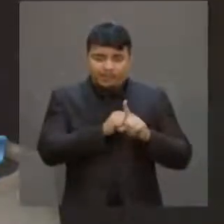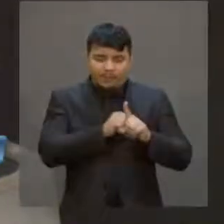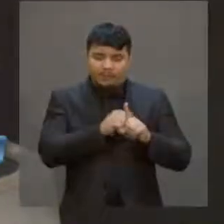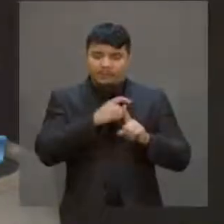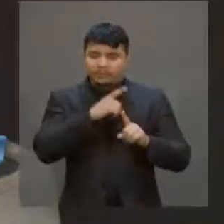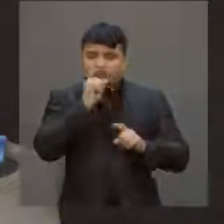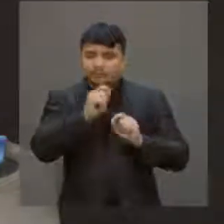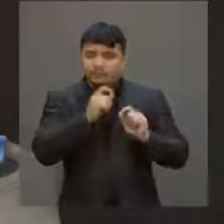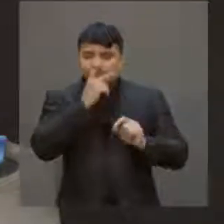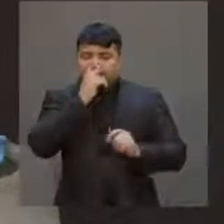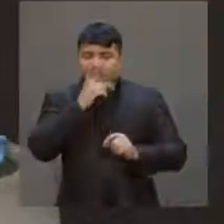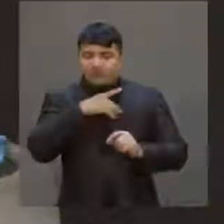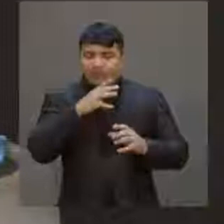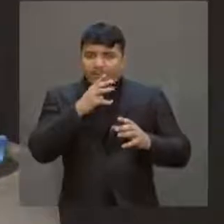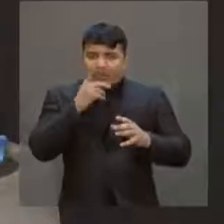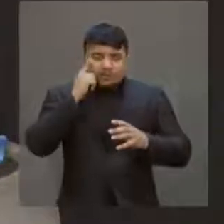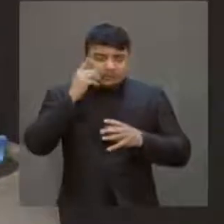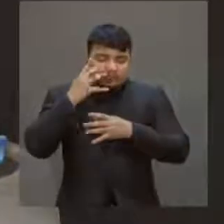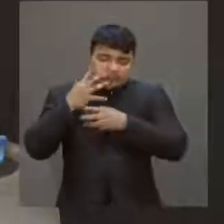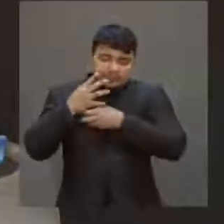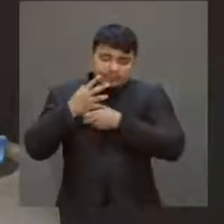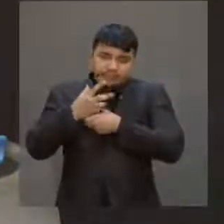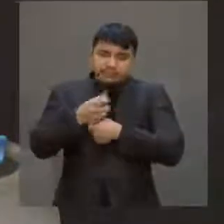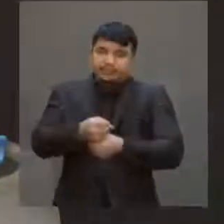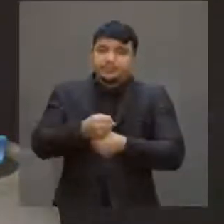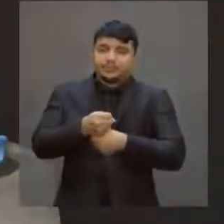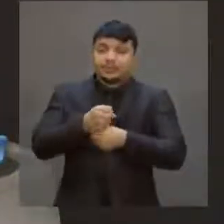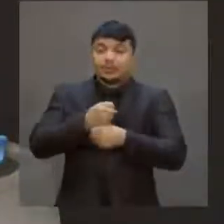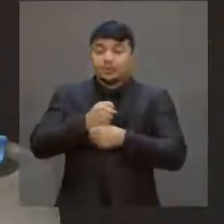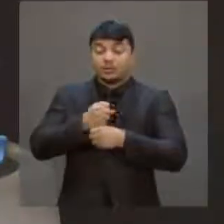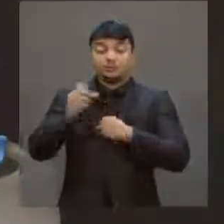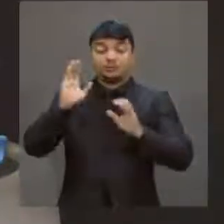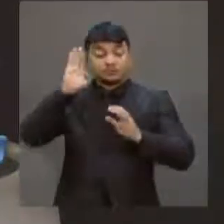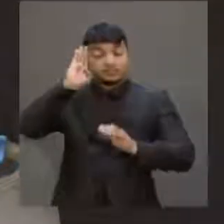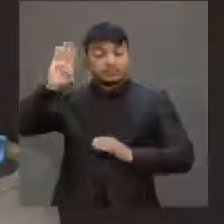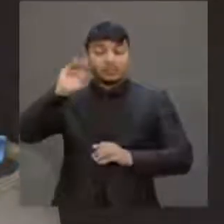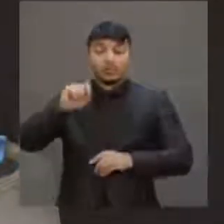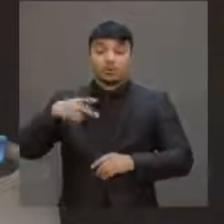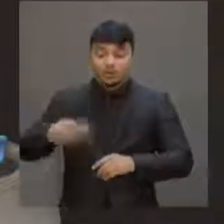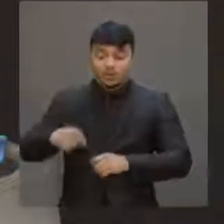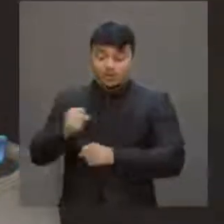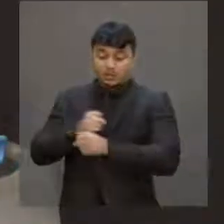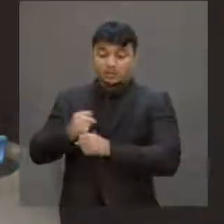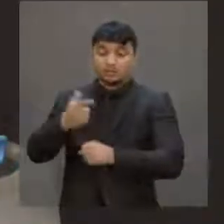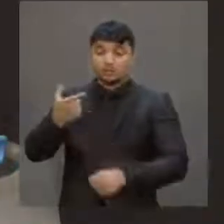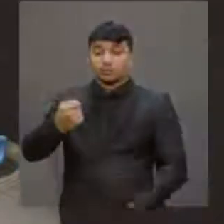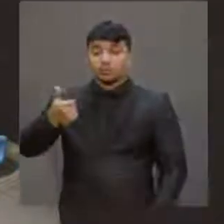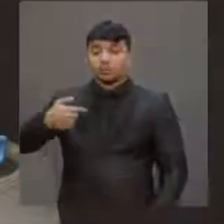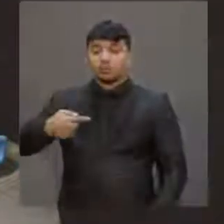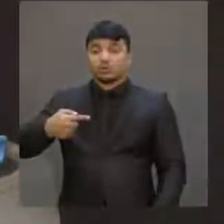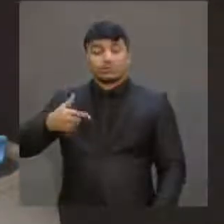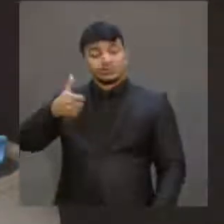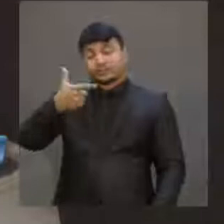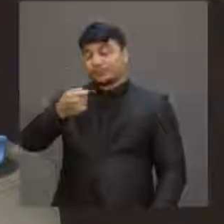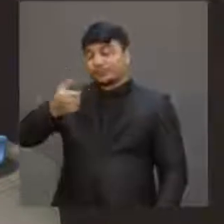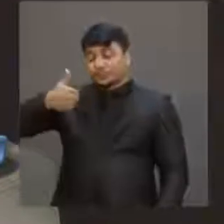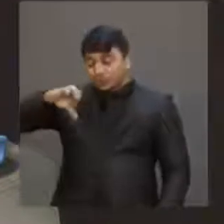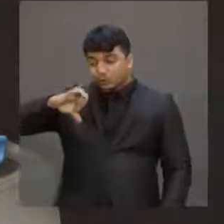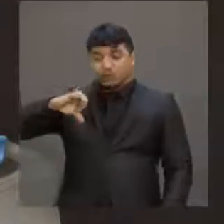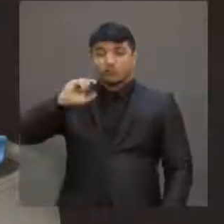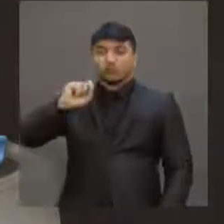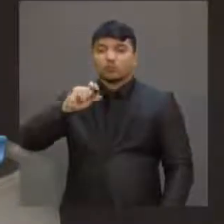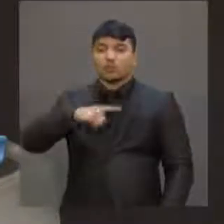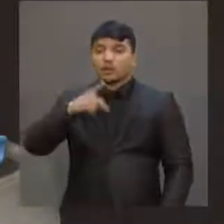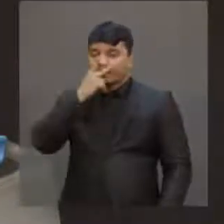acontece no acumulado dos anos, em especial, deste ano, é uma queda da produção industrial. Ou seja, o Brasil